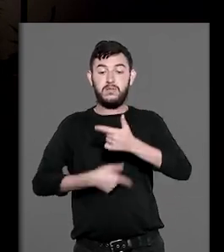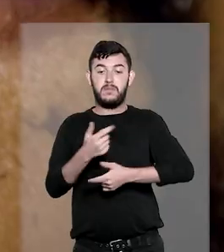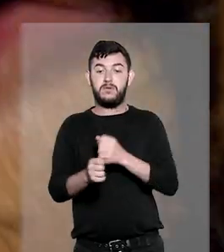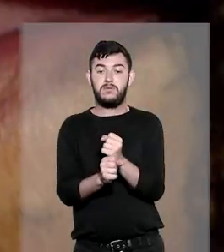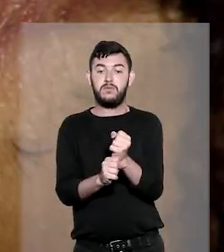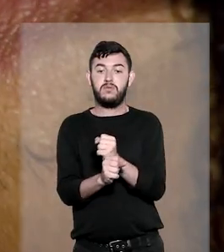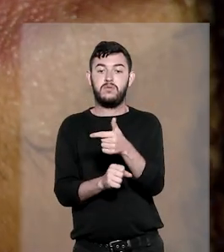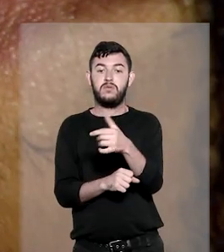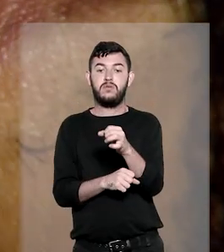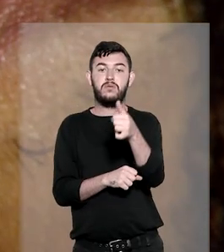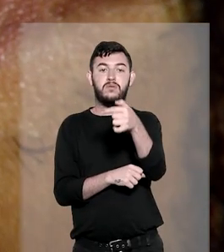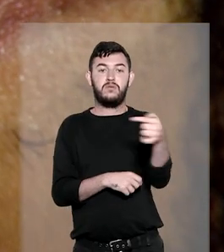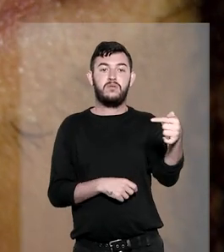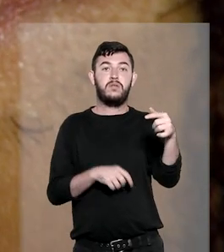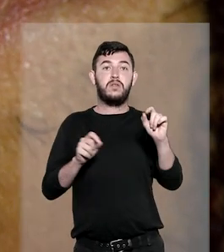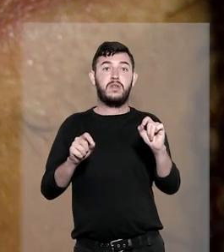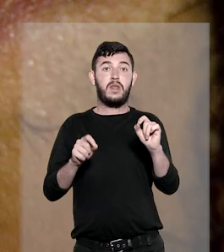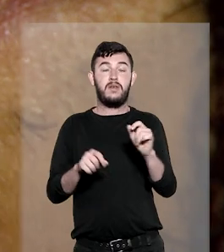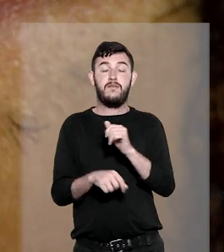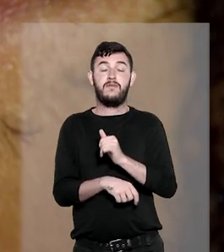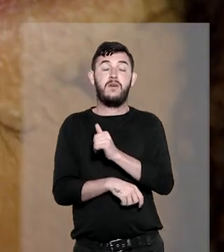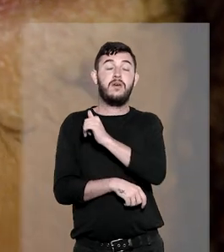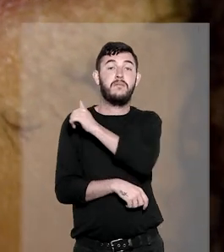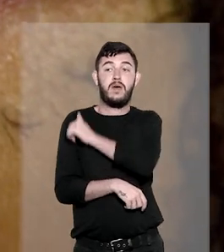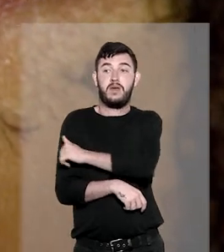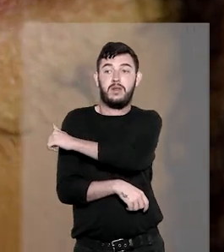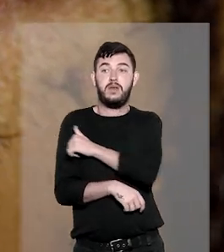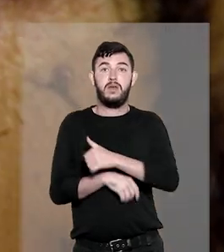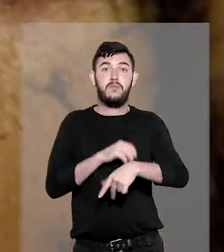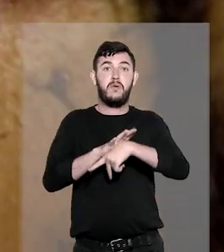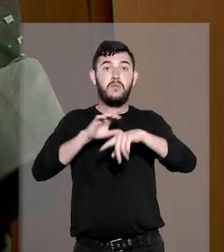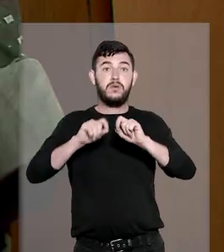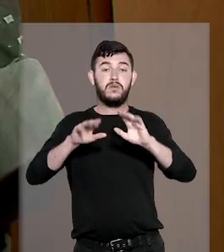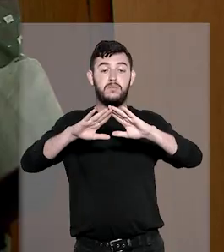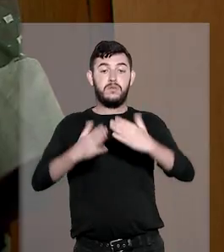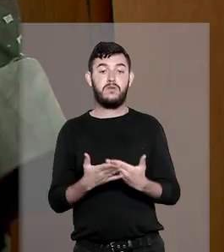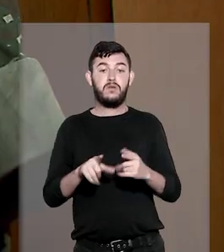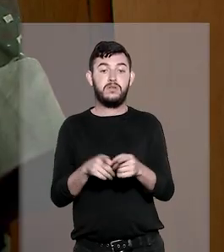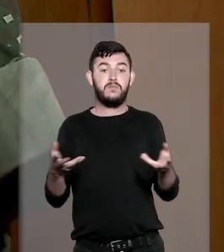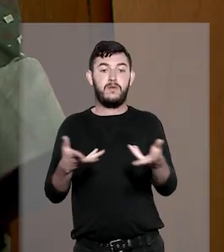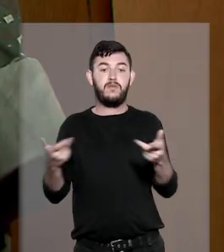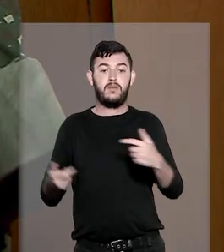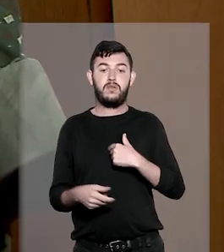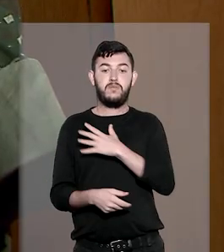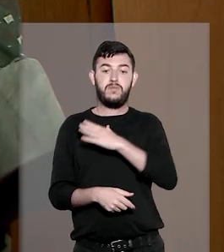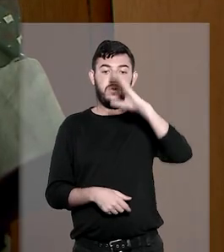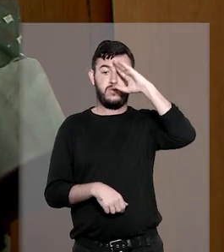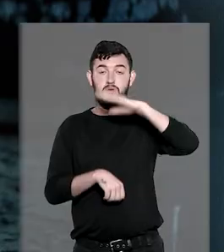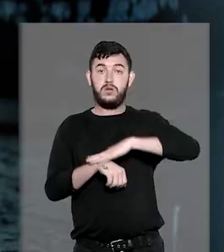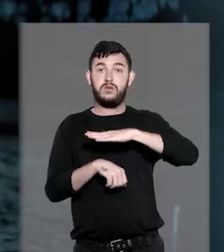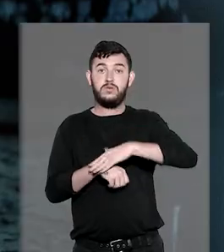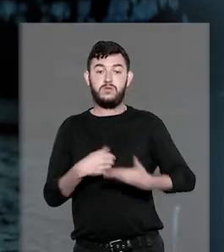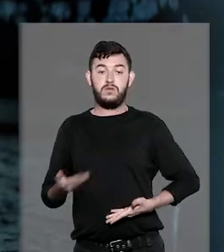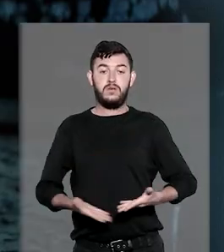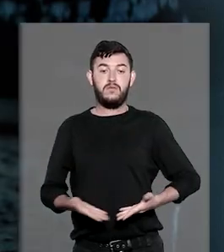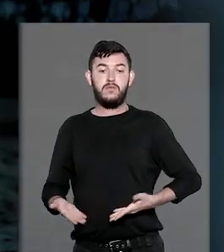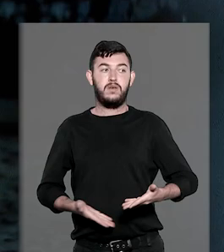2017 na enfermaria de uma escola de aperfeiçoamento do Exército durante o serviço militar obrigatório.